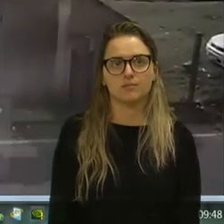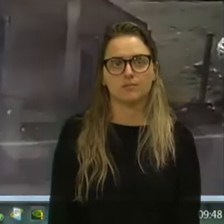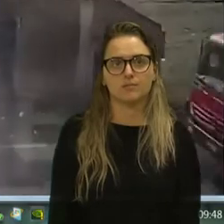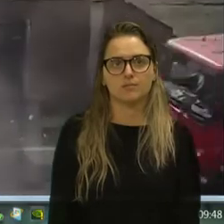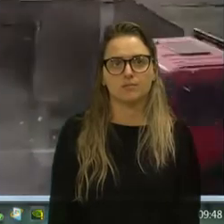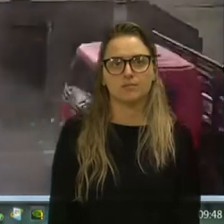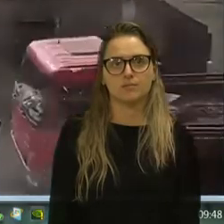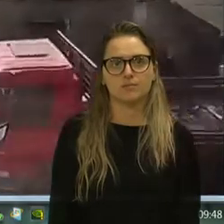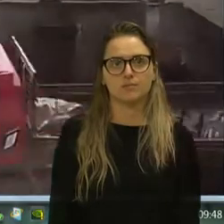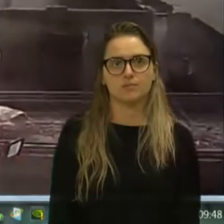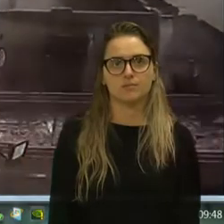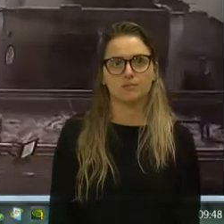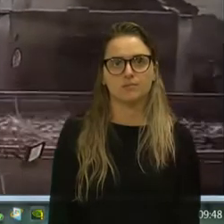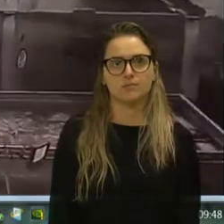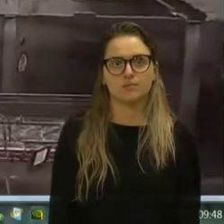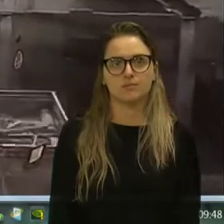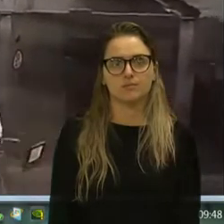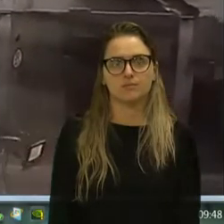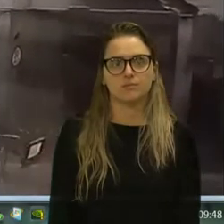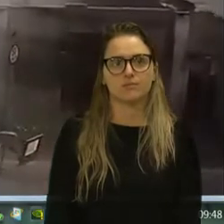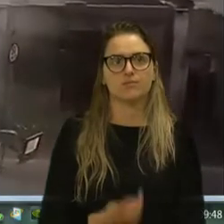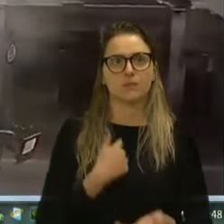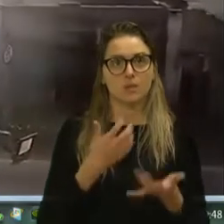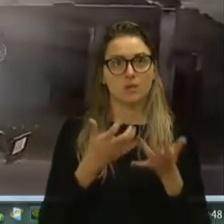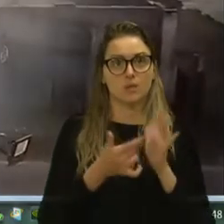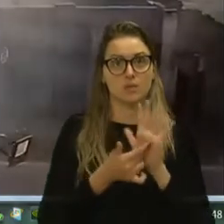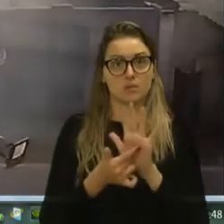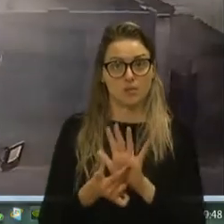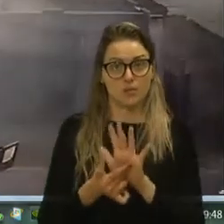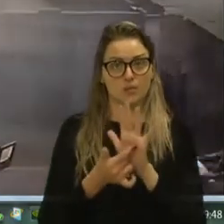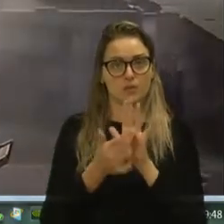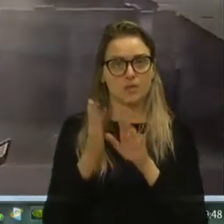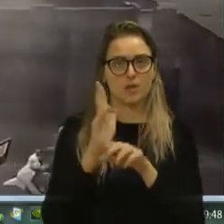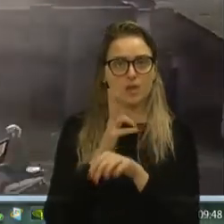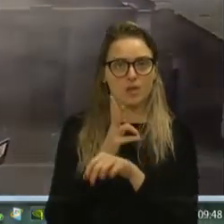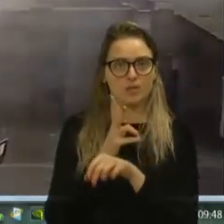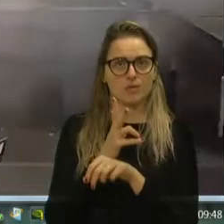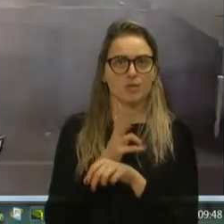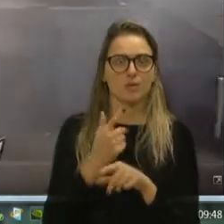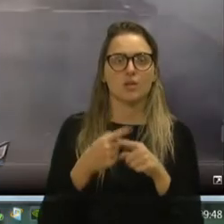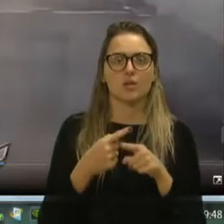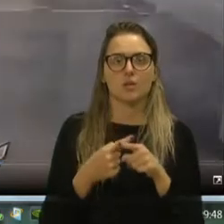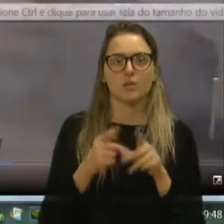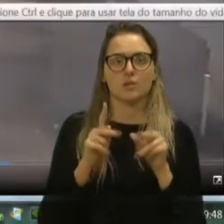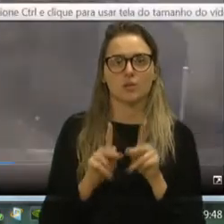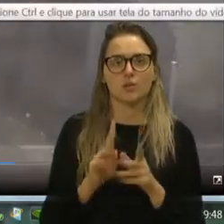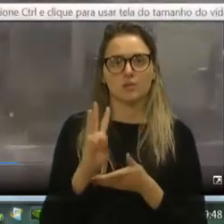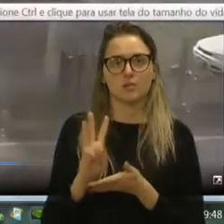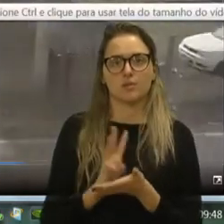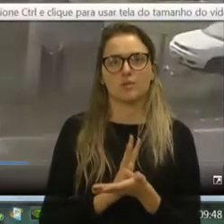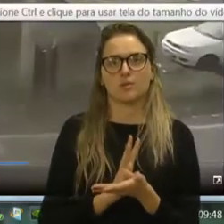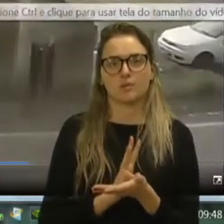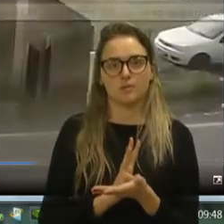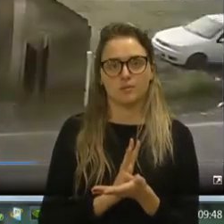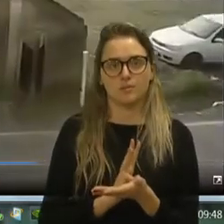Então, eu quis mostrar esse vídeo para vocês, porque eu recebi de um